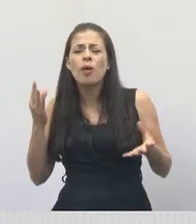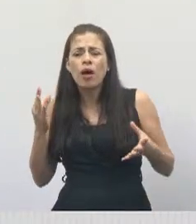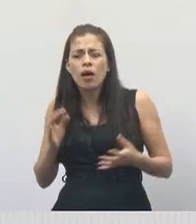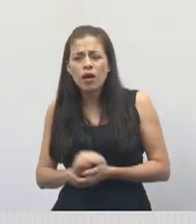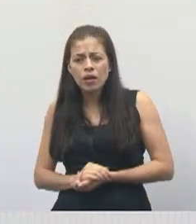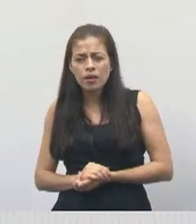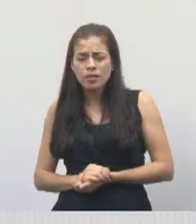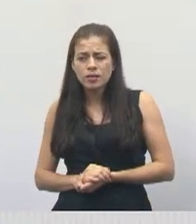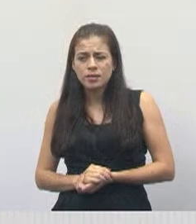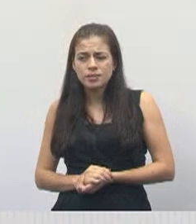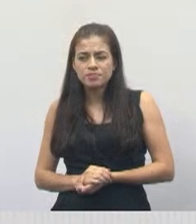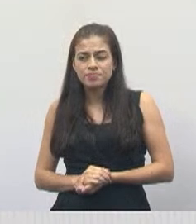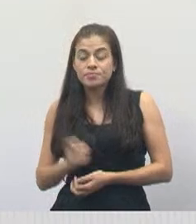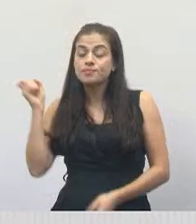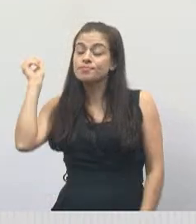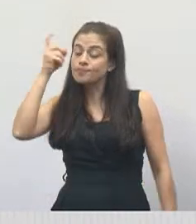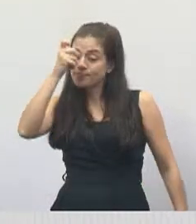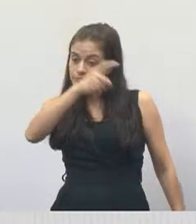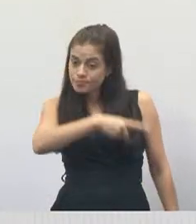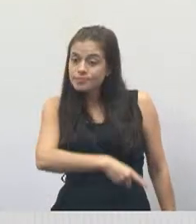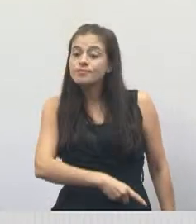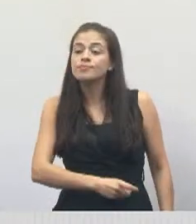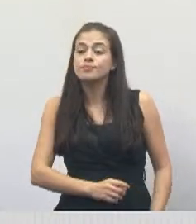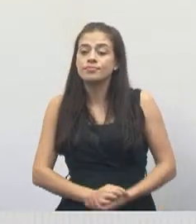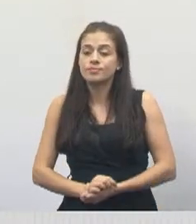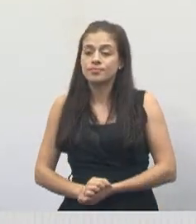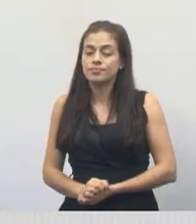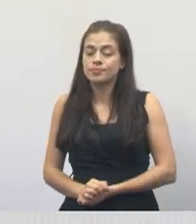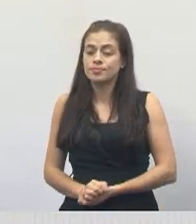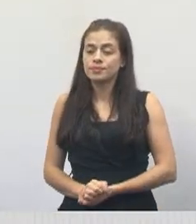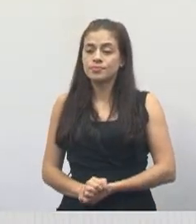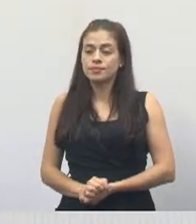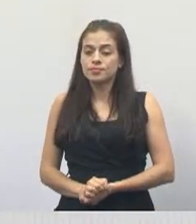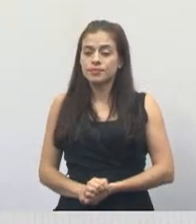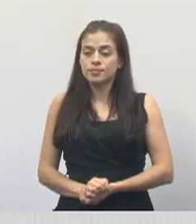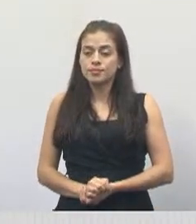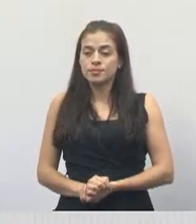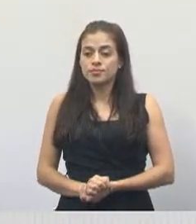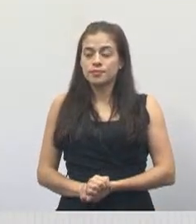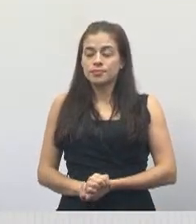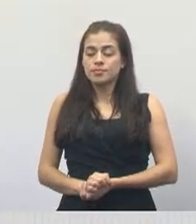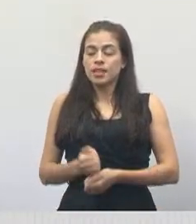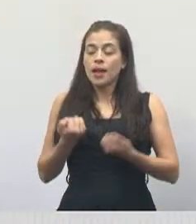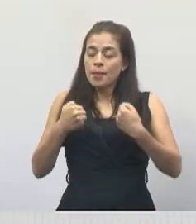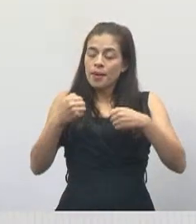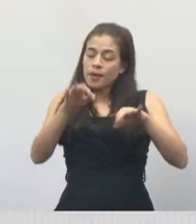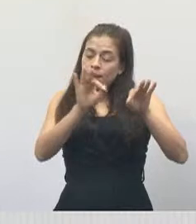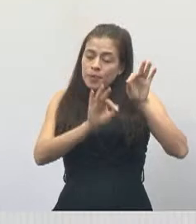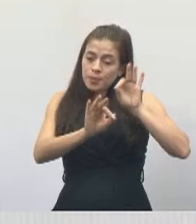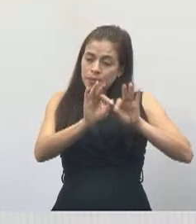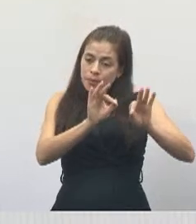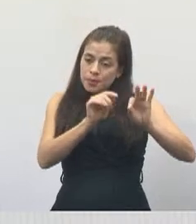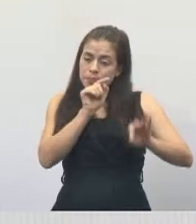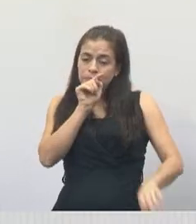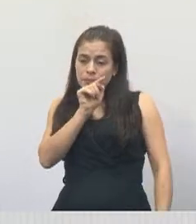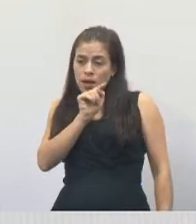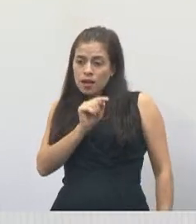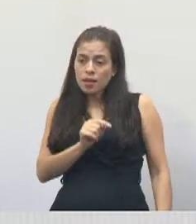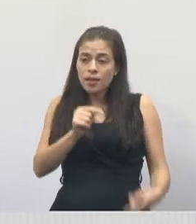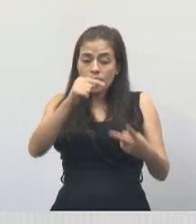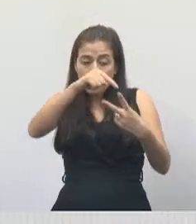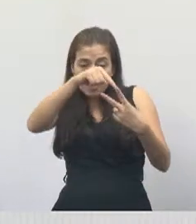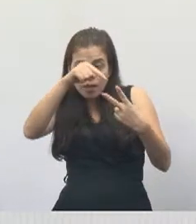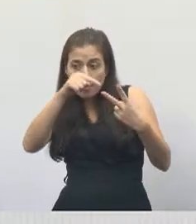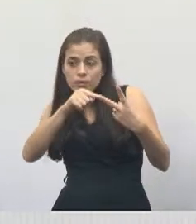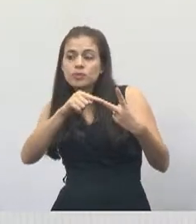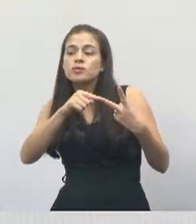Realmente, fica difícil isso aí. Então, tem que arrumar aqui lá. São dois pontos de